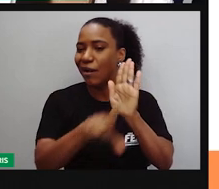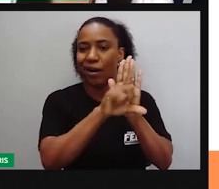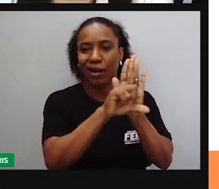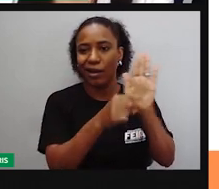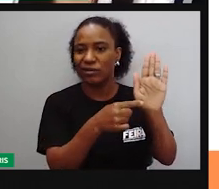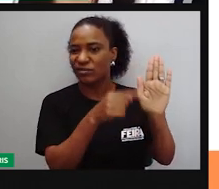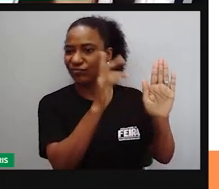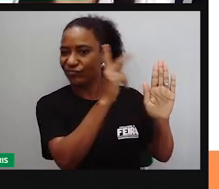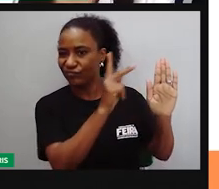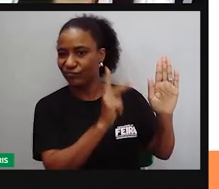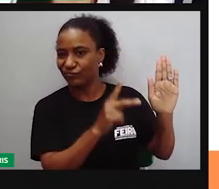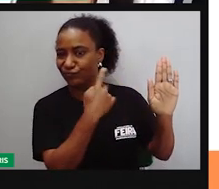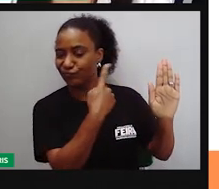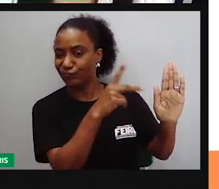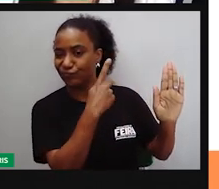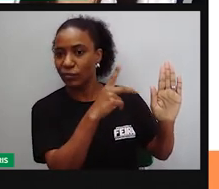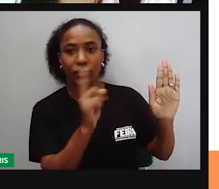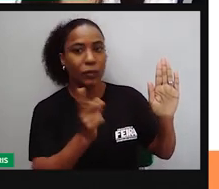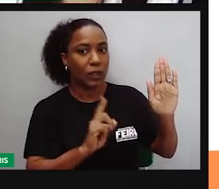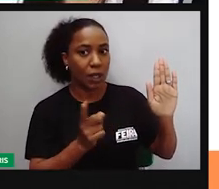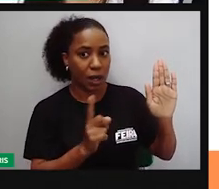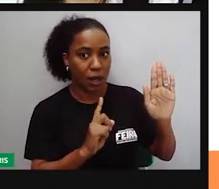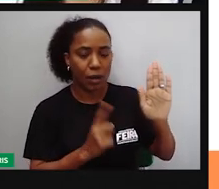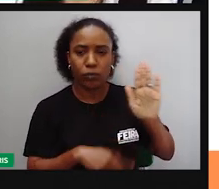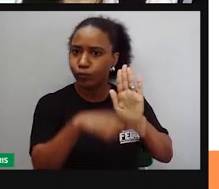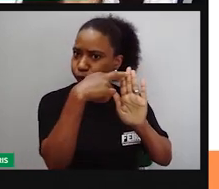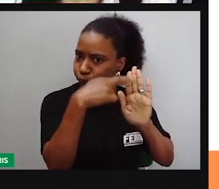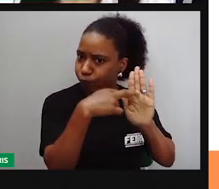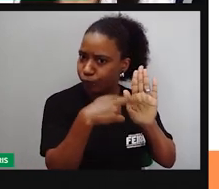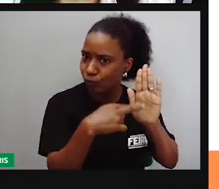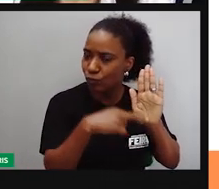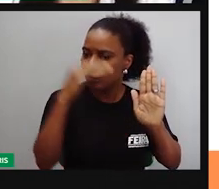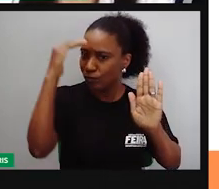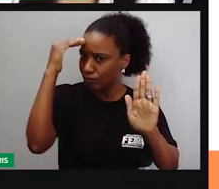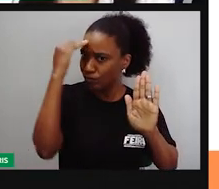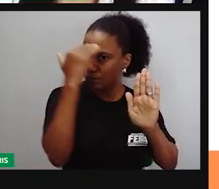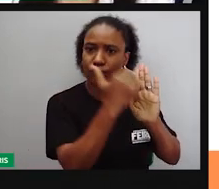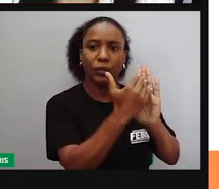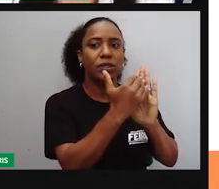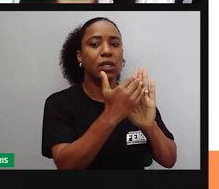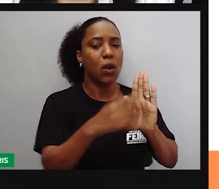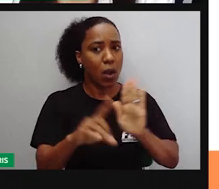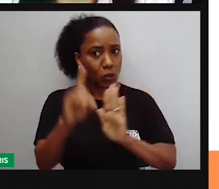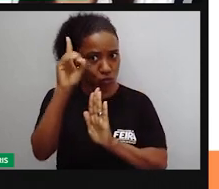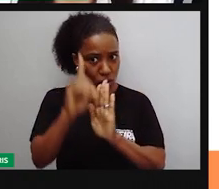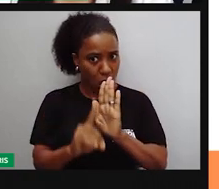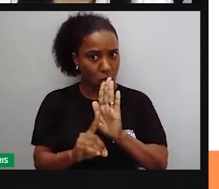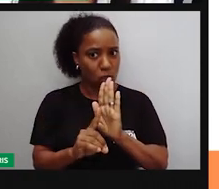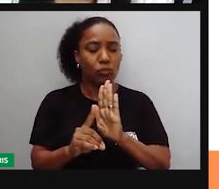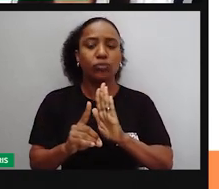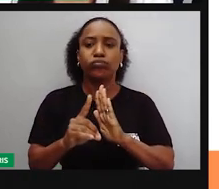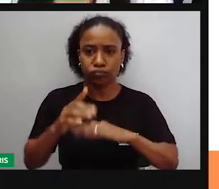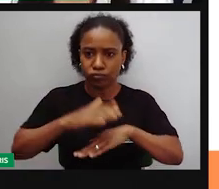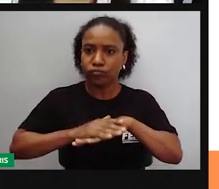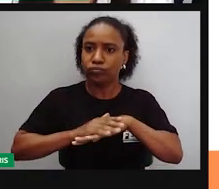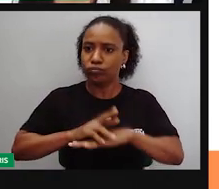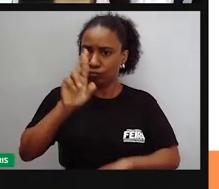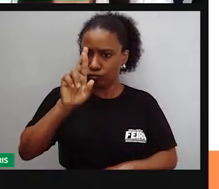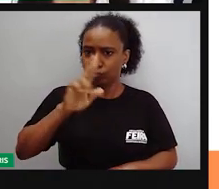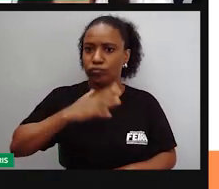Mas é exercer de fato aquilo que é seu dever. E também usufruir e usar